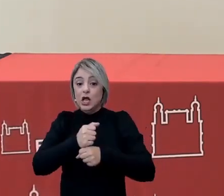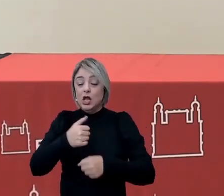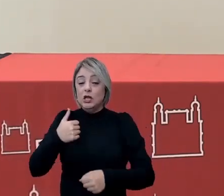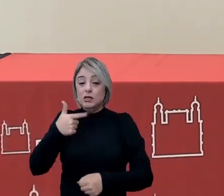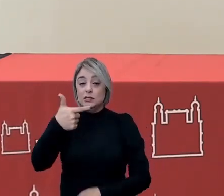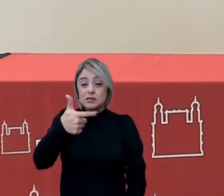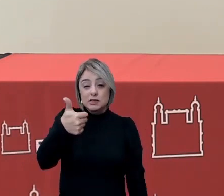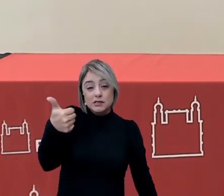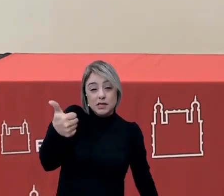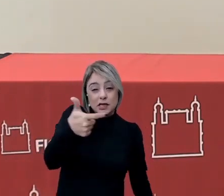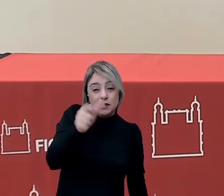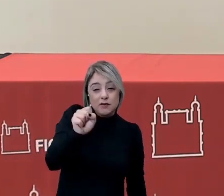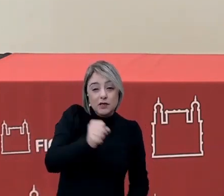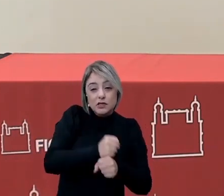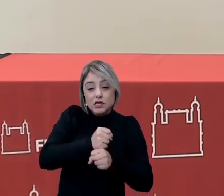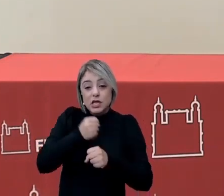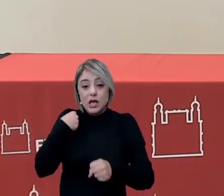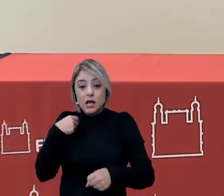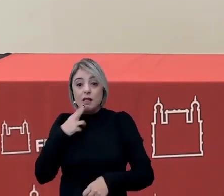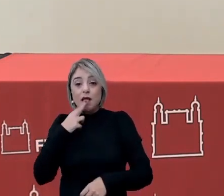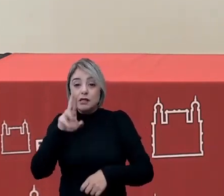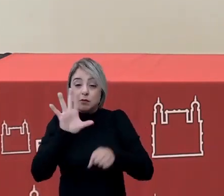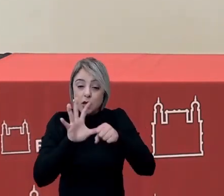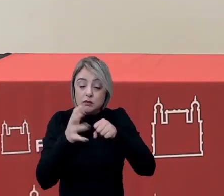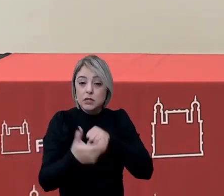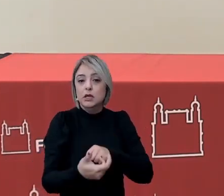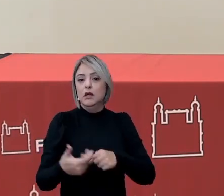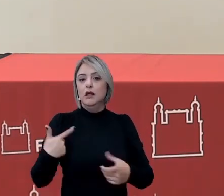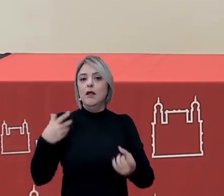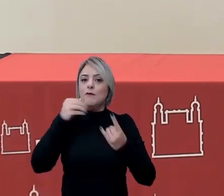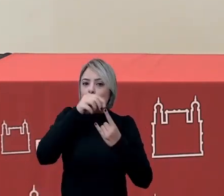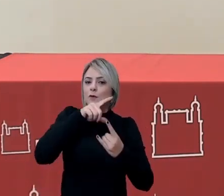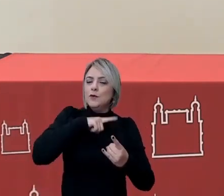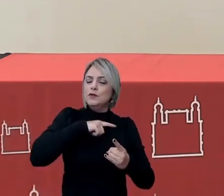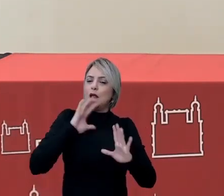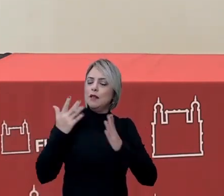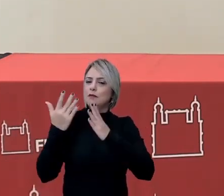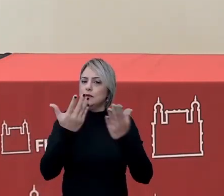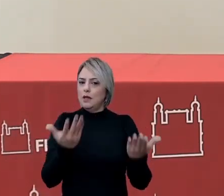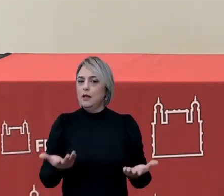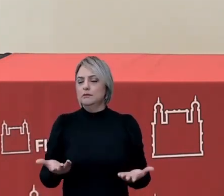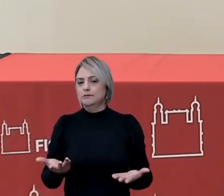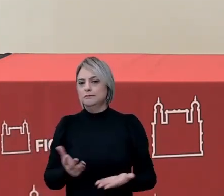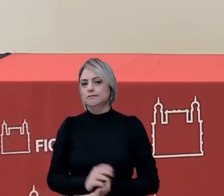Fiocruz né da resposta à pandemia então a preocupação ela é total